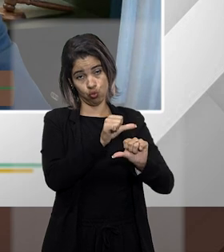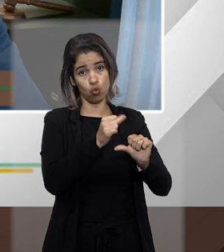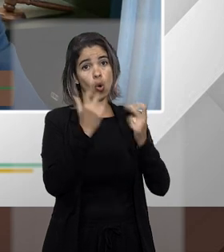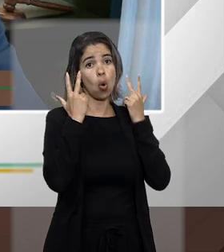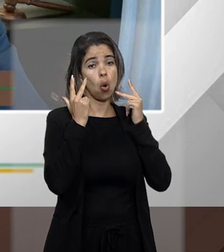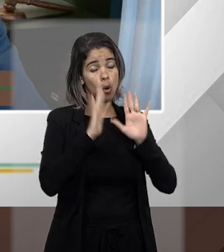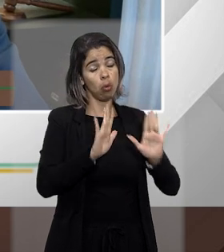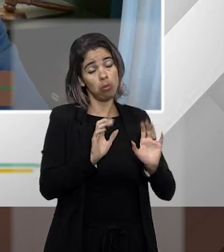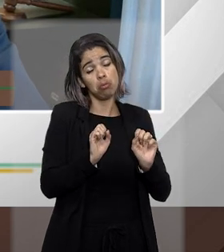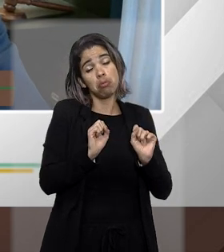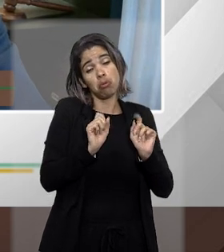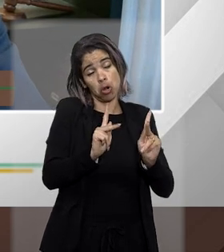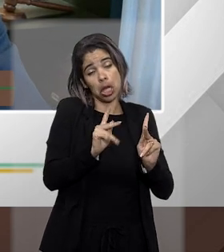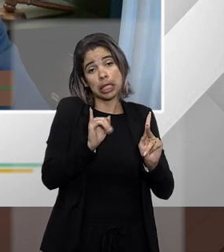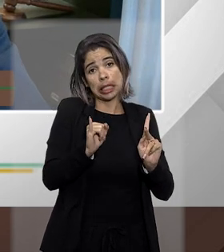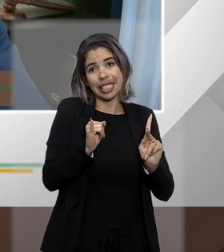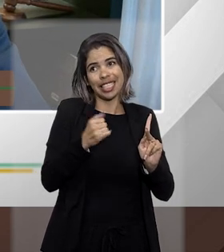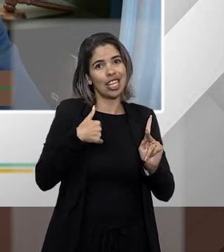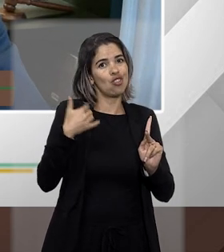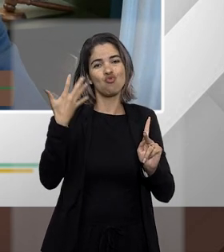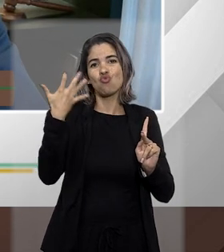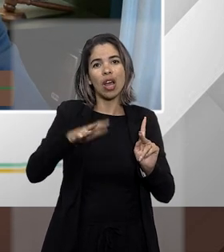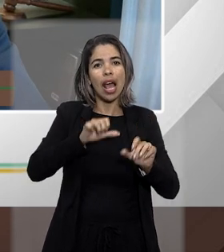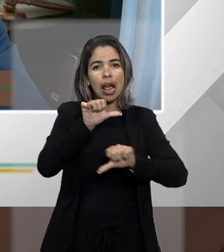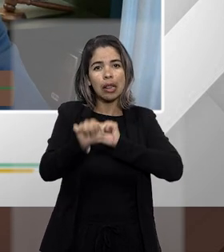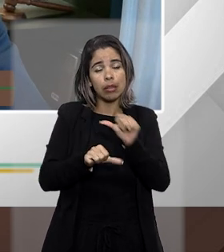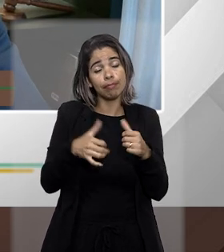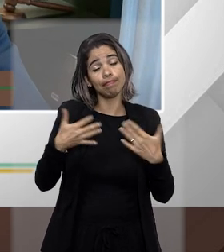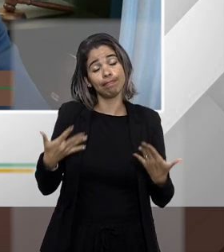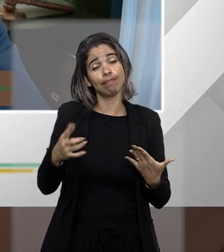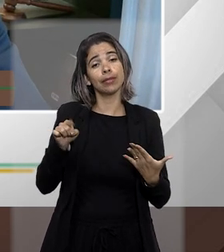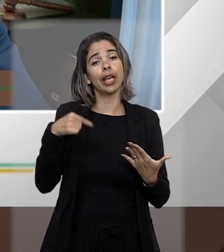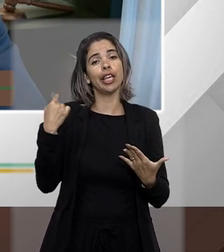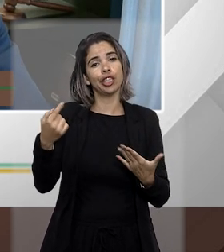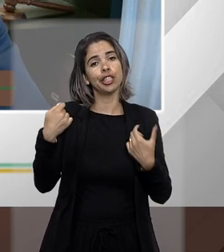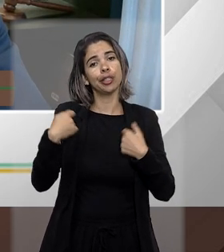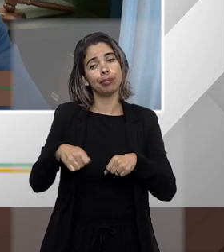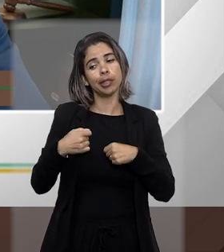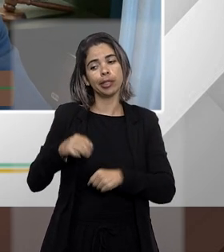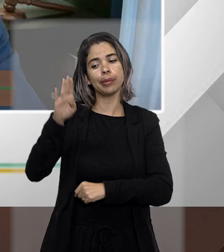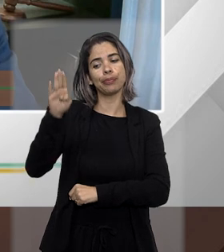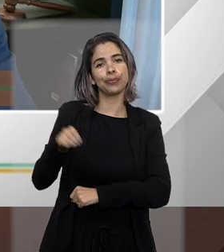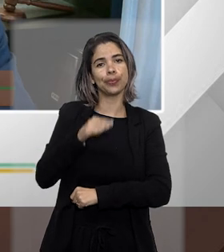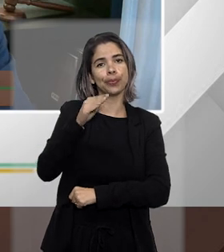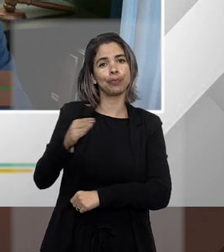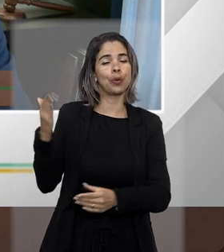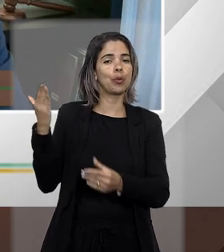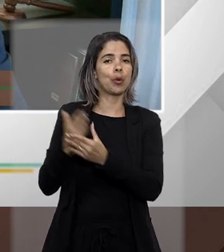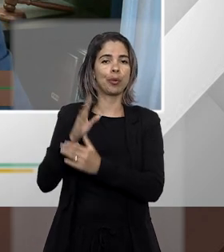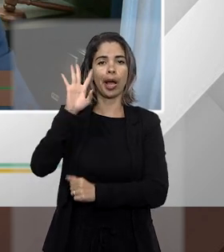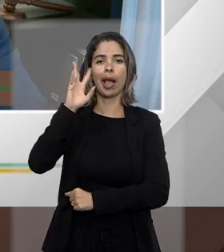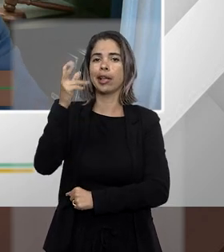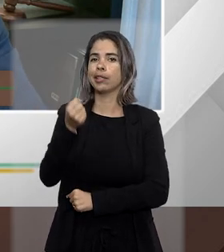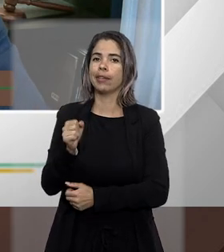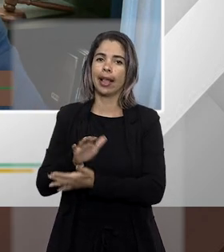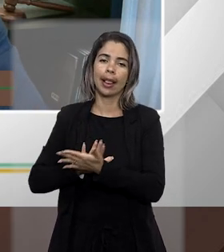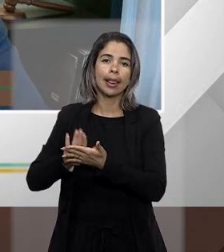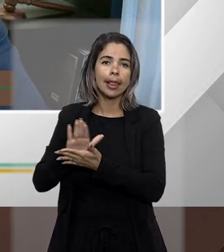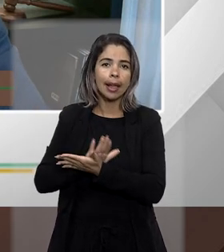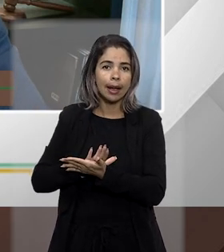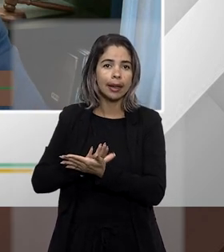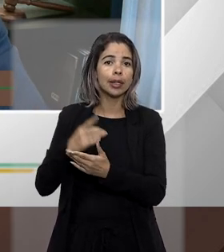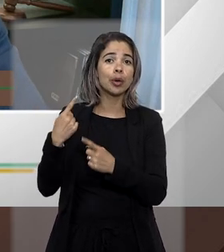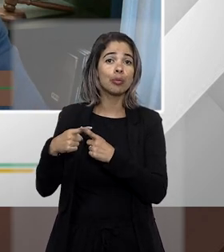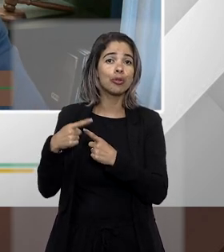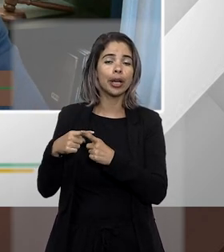transformar aí muitas vezes a gente vai ter que extinguir o processo sem resolução do mérito por inadequação porque não é cabível o mandato